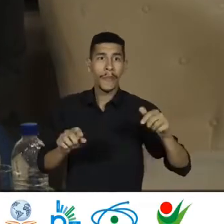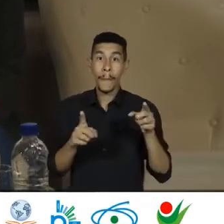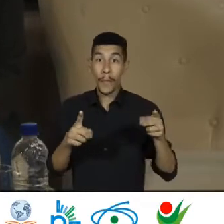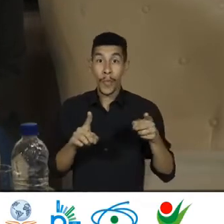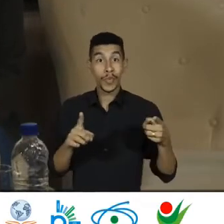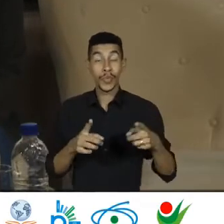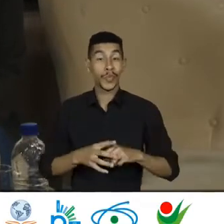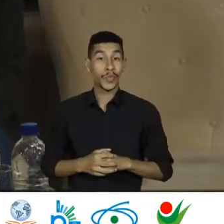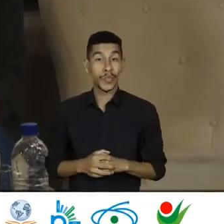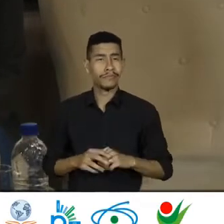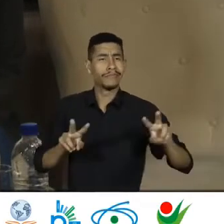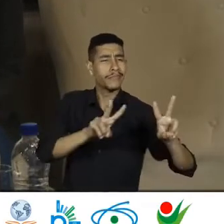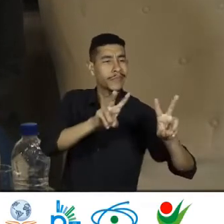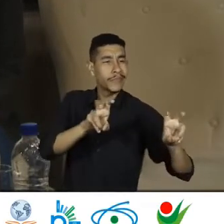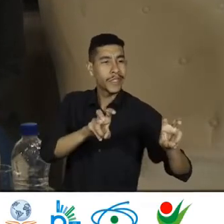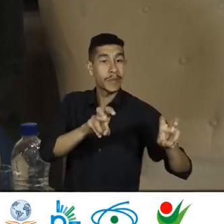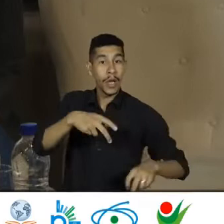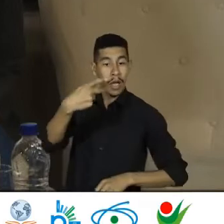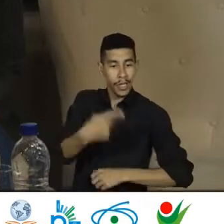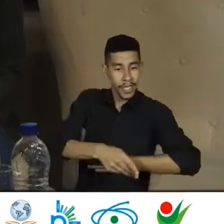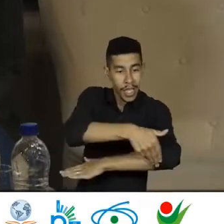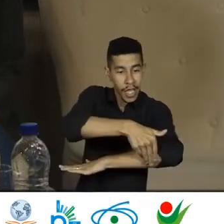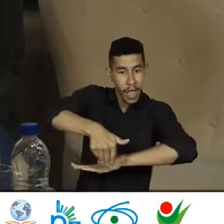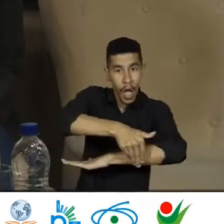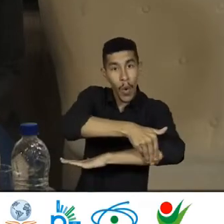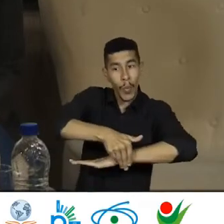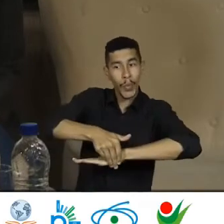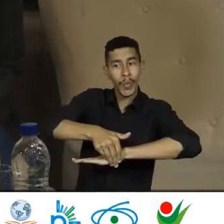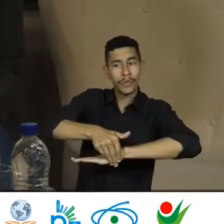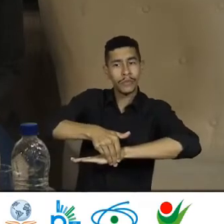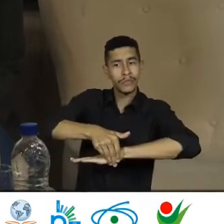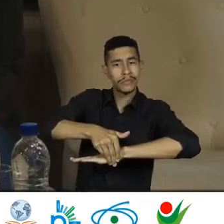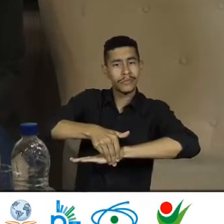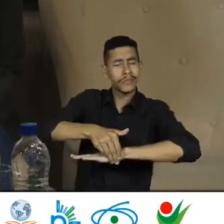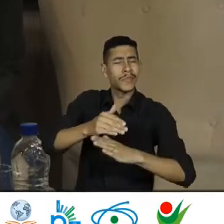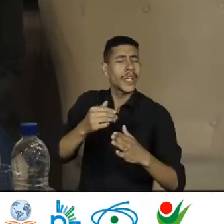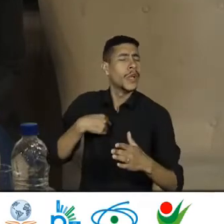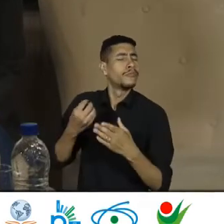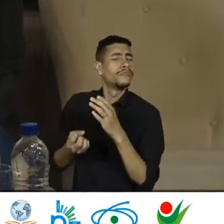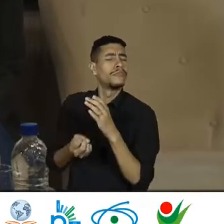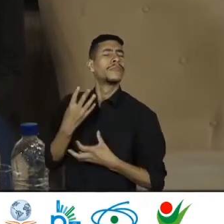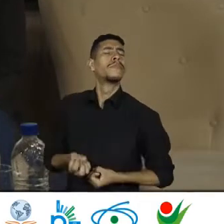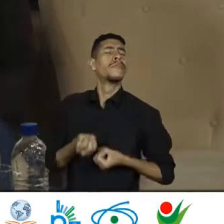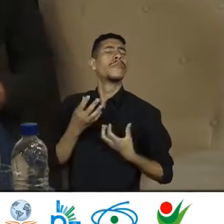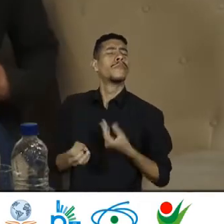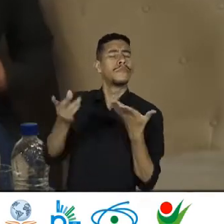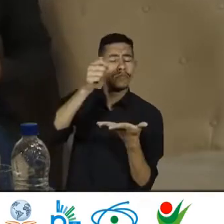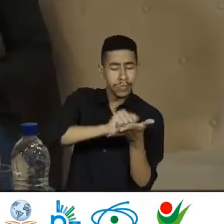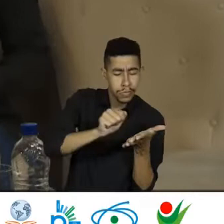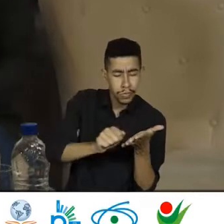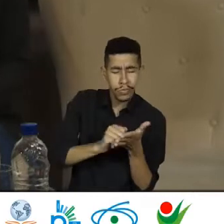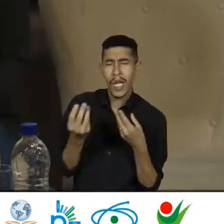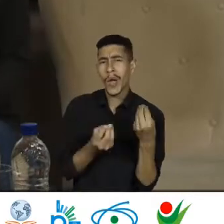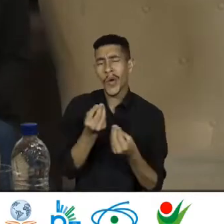ela tem o título Aqui na Rua. Ela nasceu depois de uns dias de convivência com moradores de